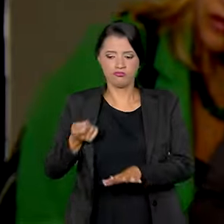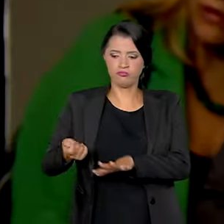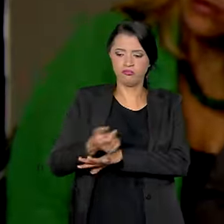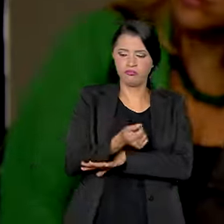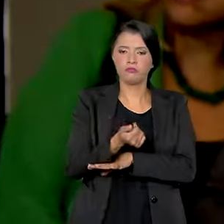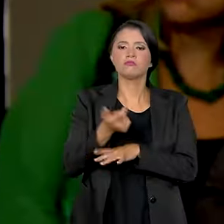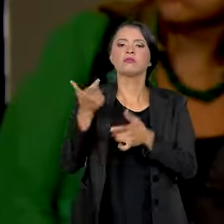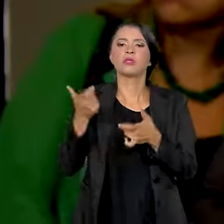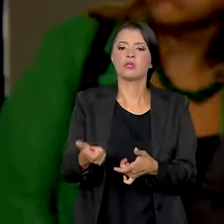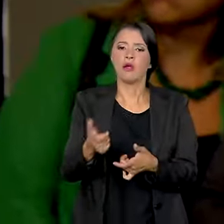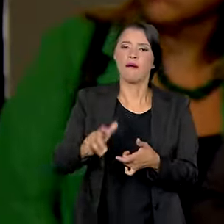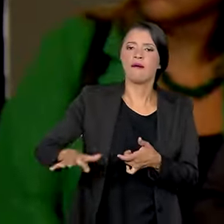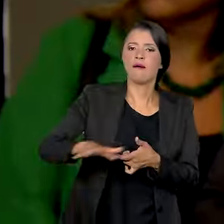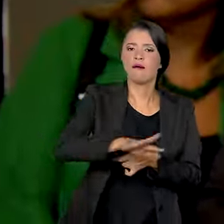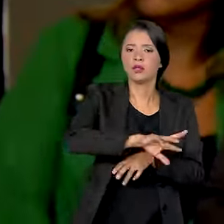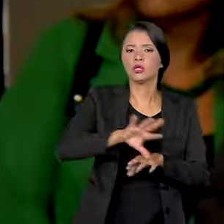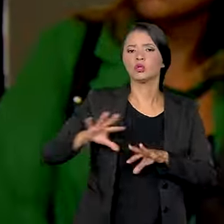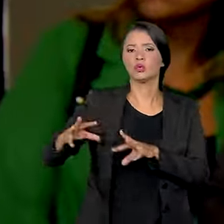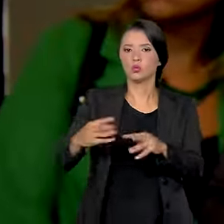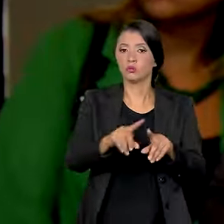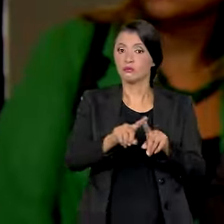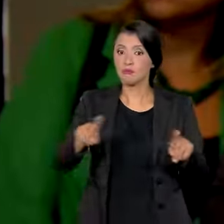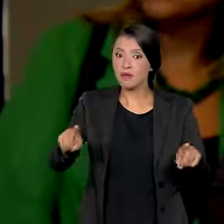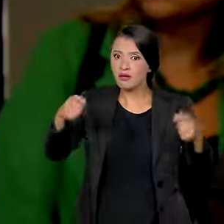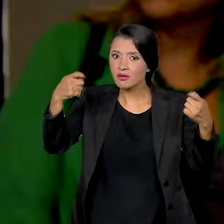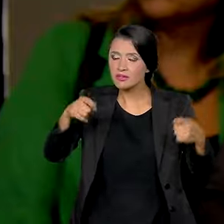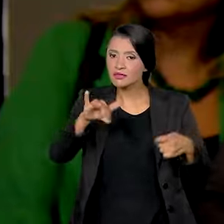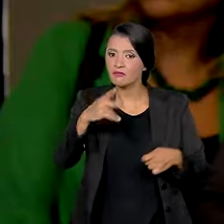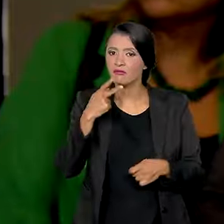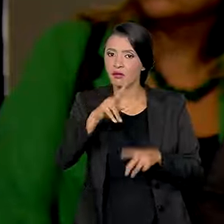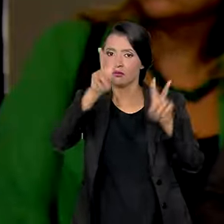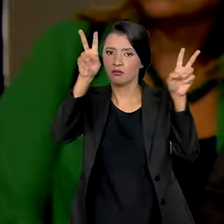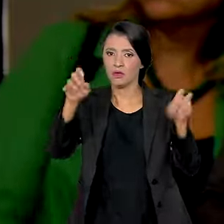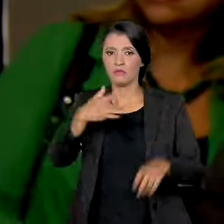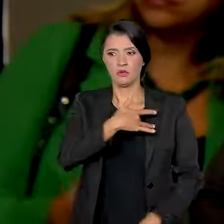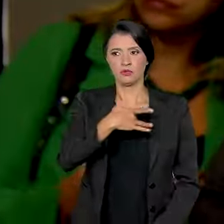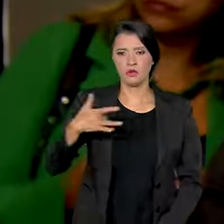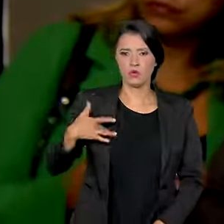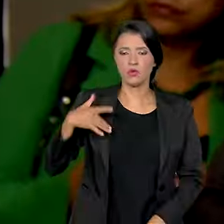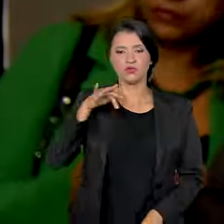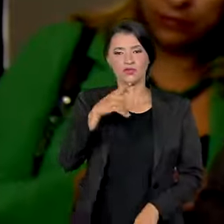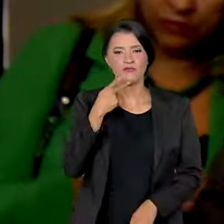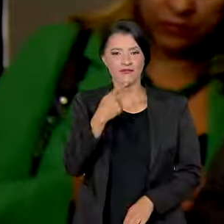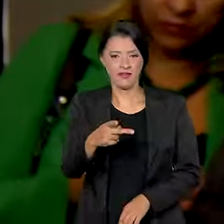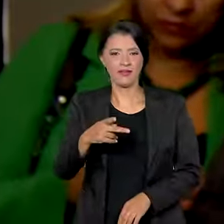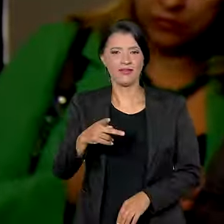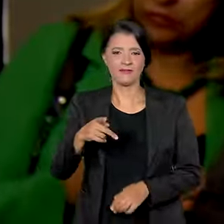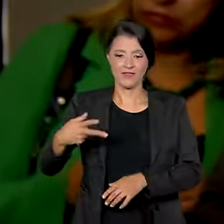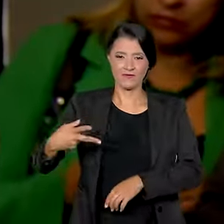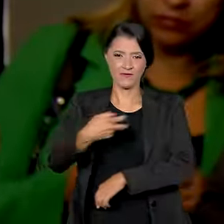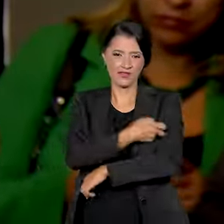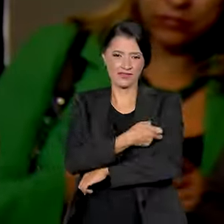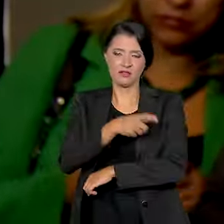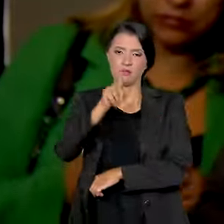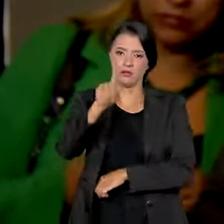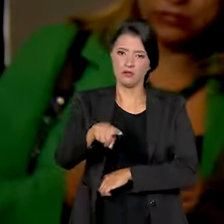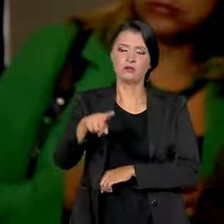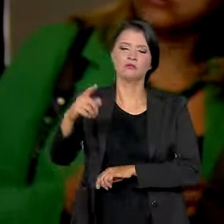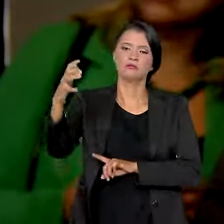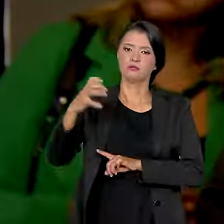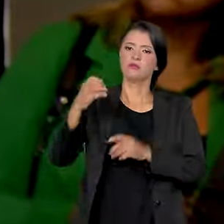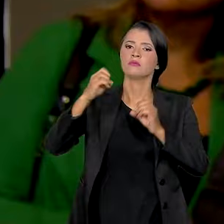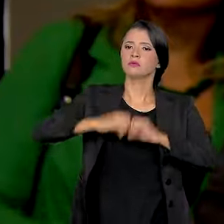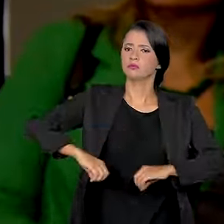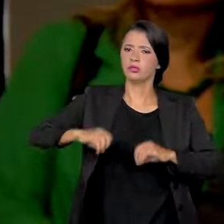desinformação está em todas as áreas. Mas quando se trata de saúde, quando se trata de vacina, isso